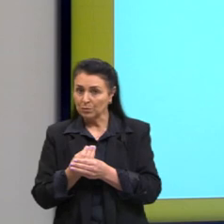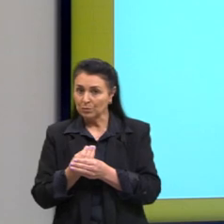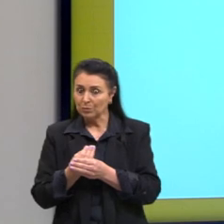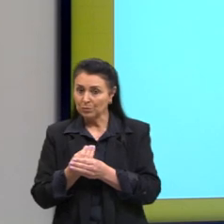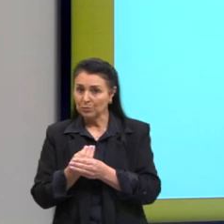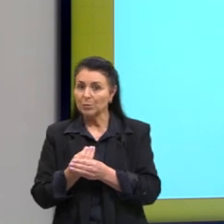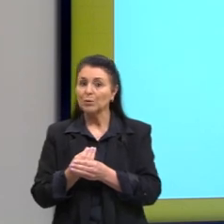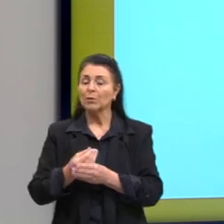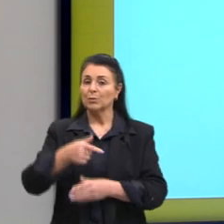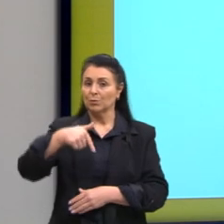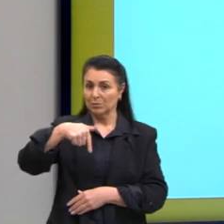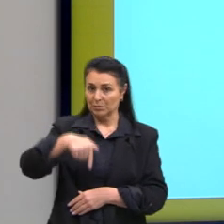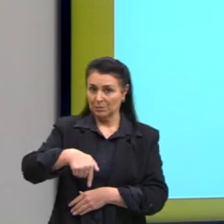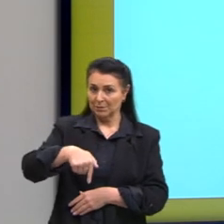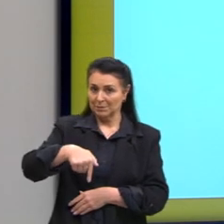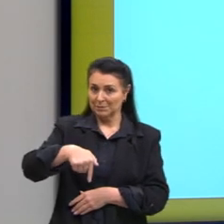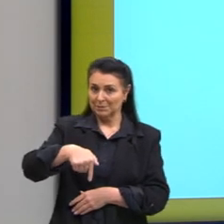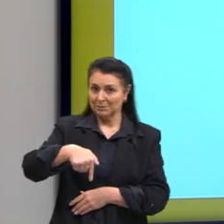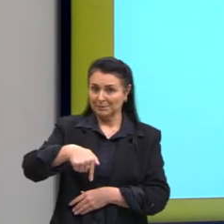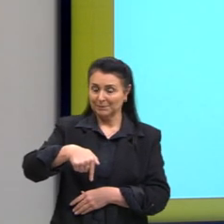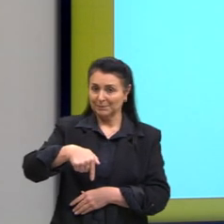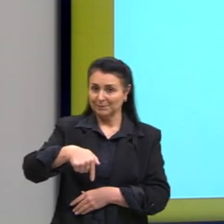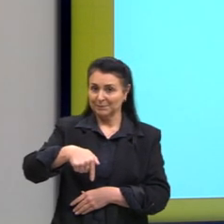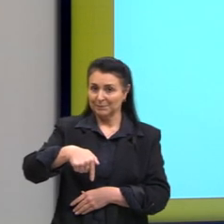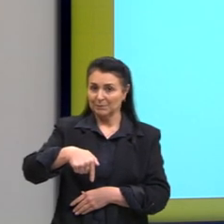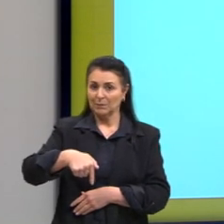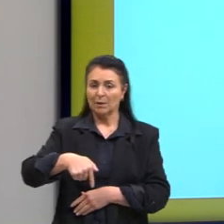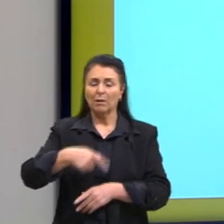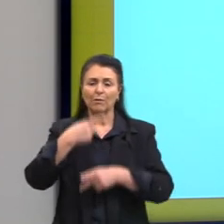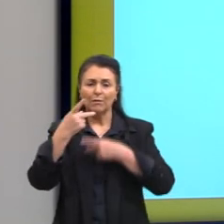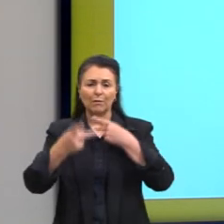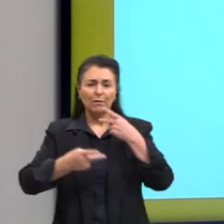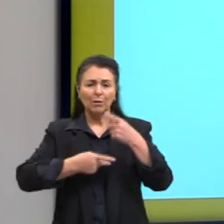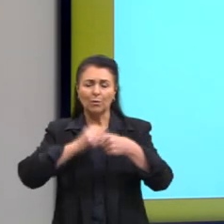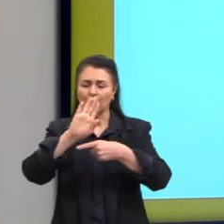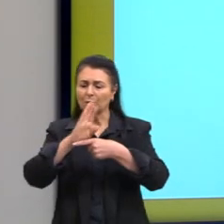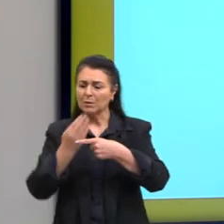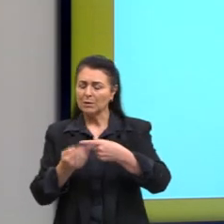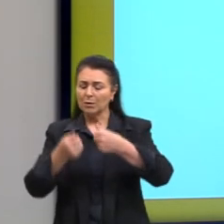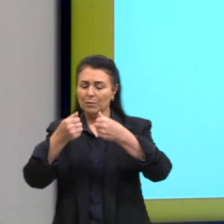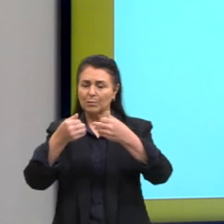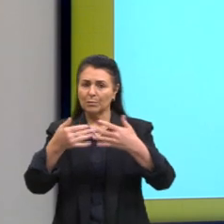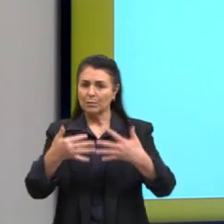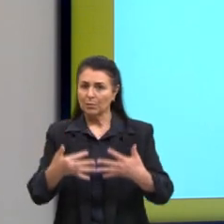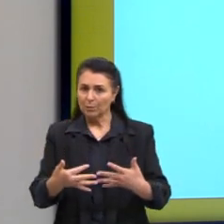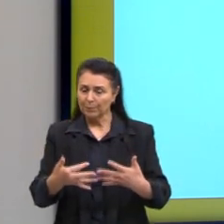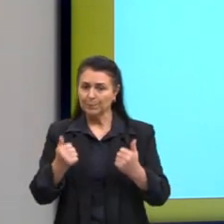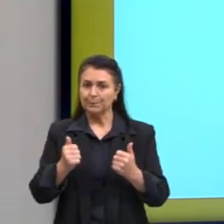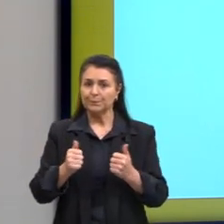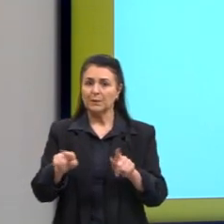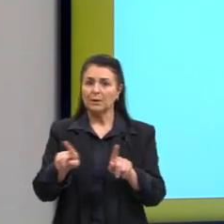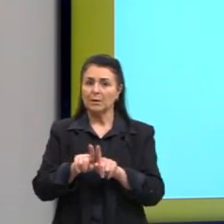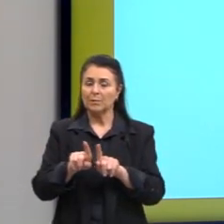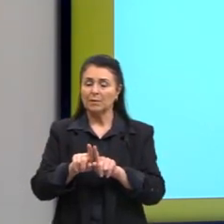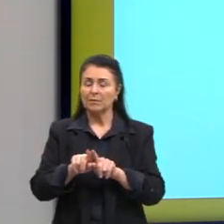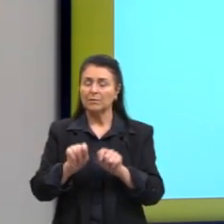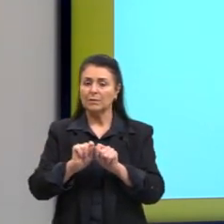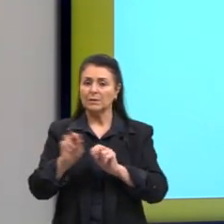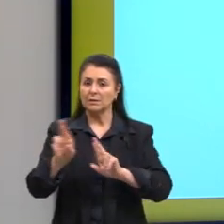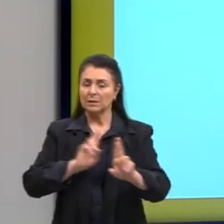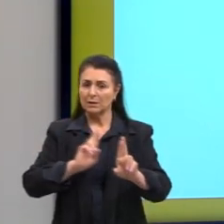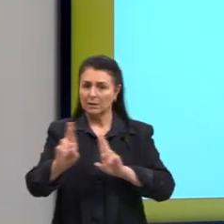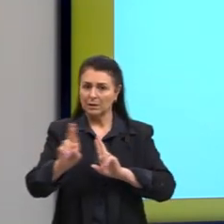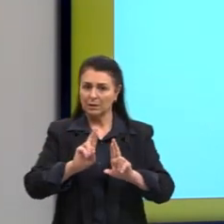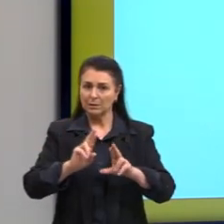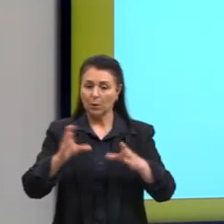racionais. Falei o que era a fração, que é muito importante. Falei, então, estabelecer essa relação de conjunto